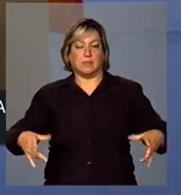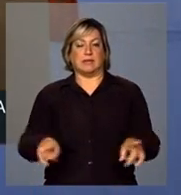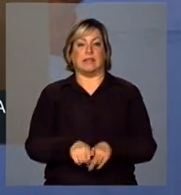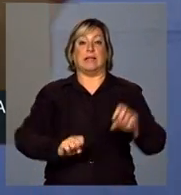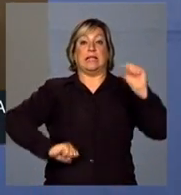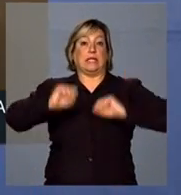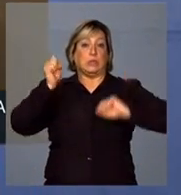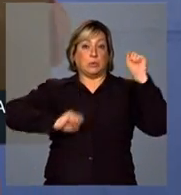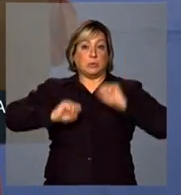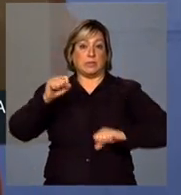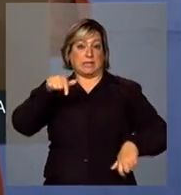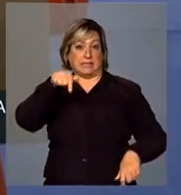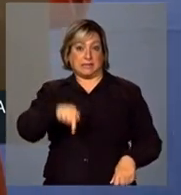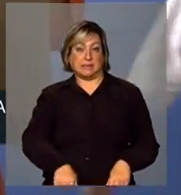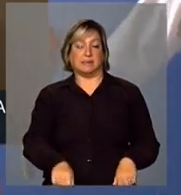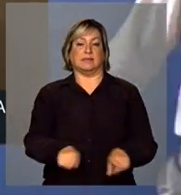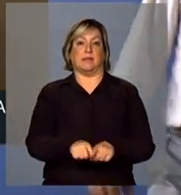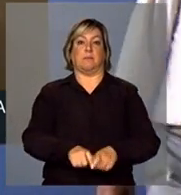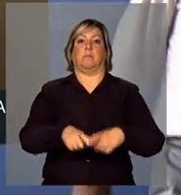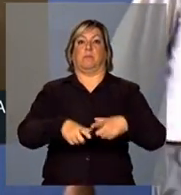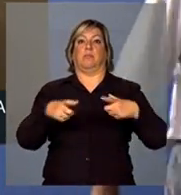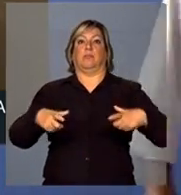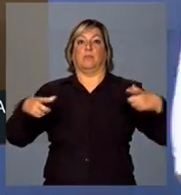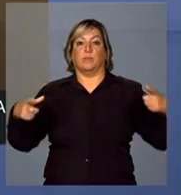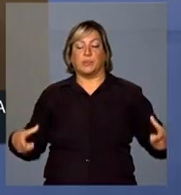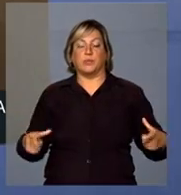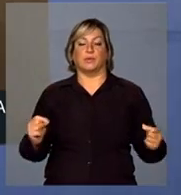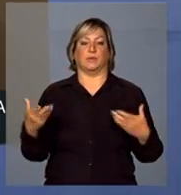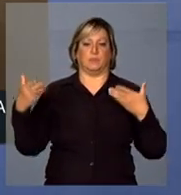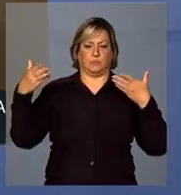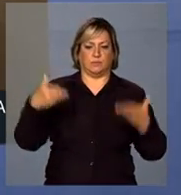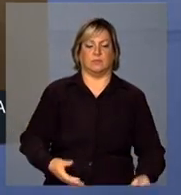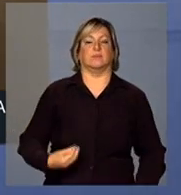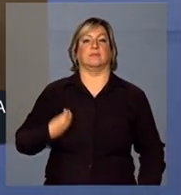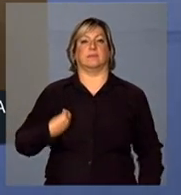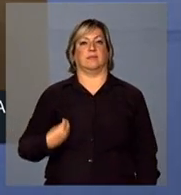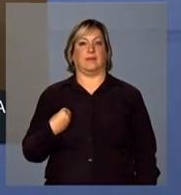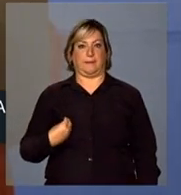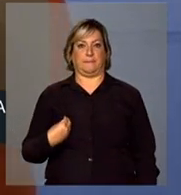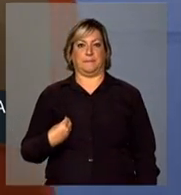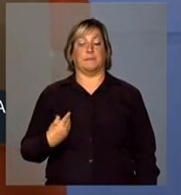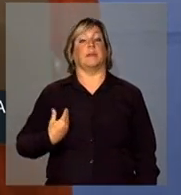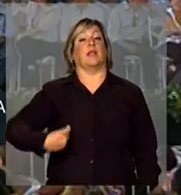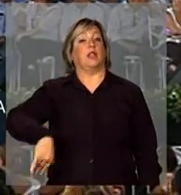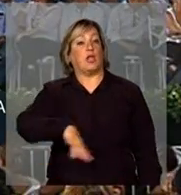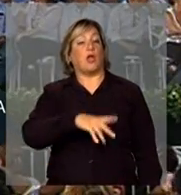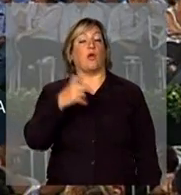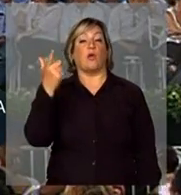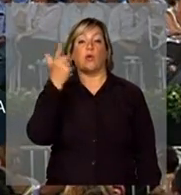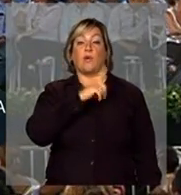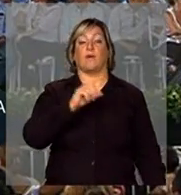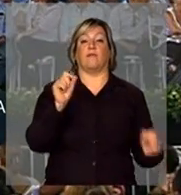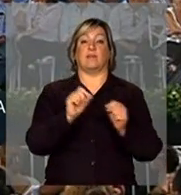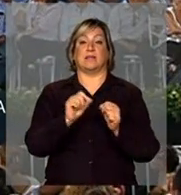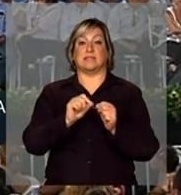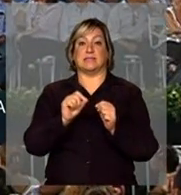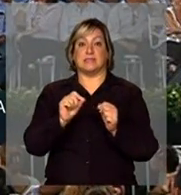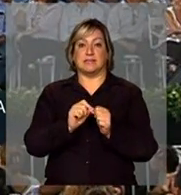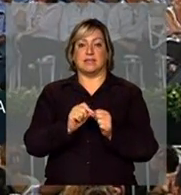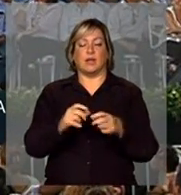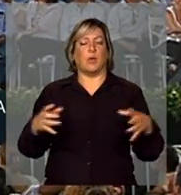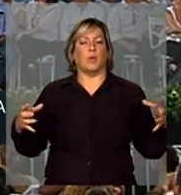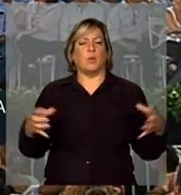a indústria aqui também aumentasse a sua presença. Nós conseguimos fazer um